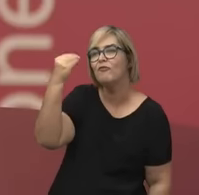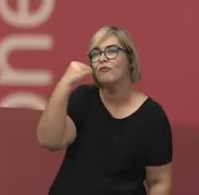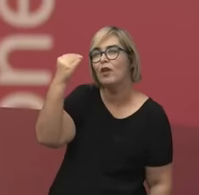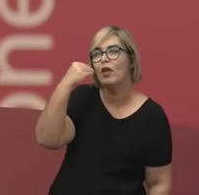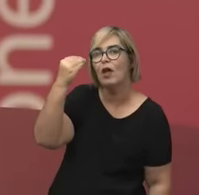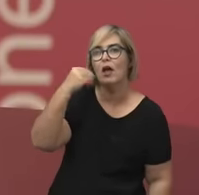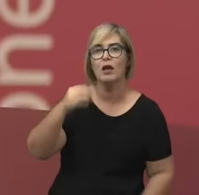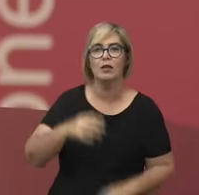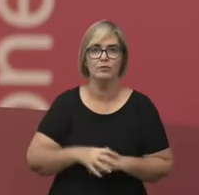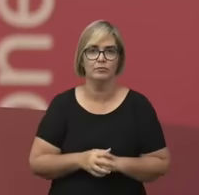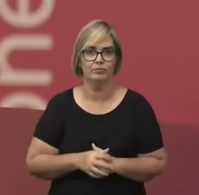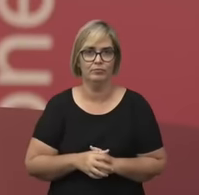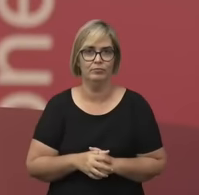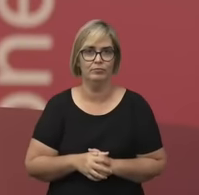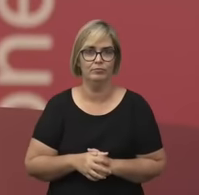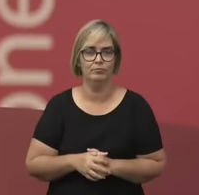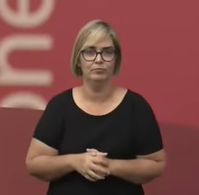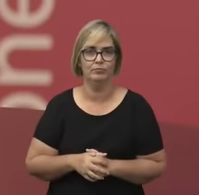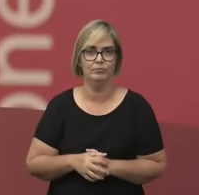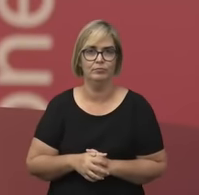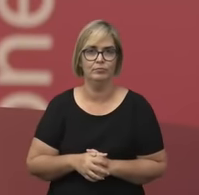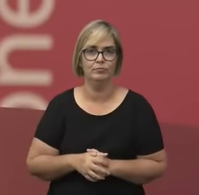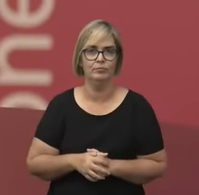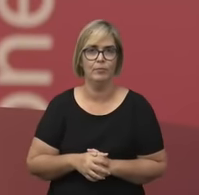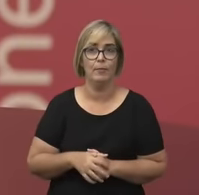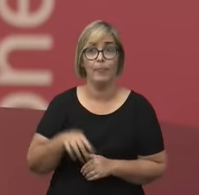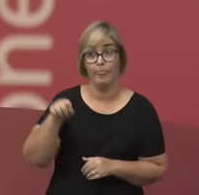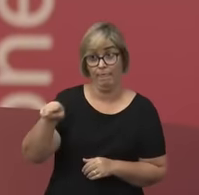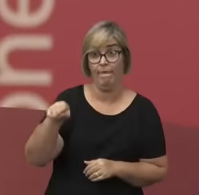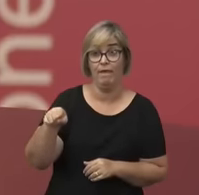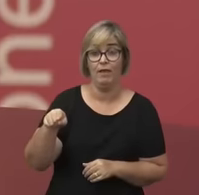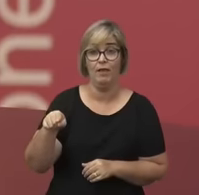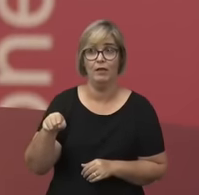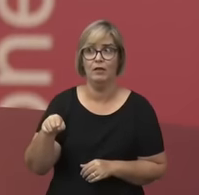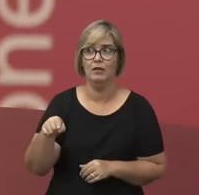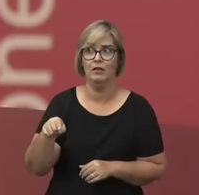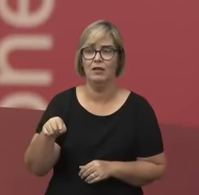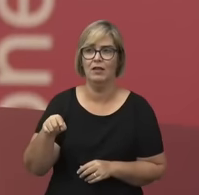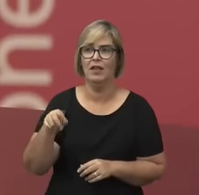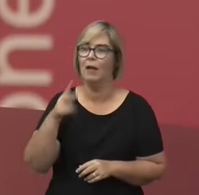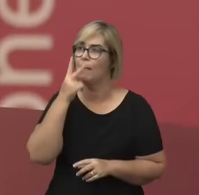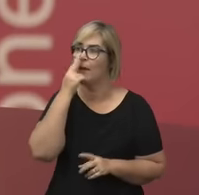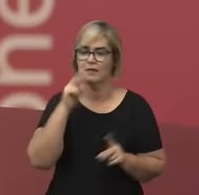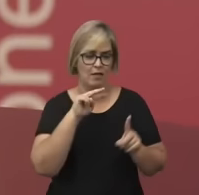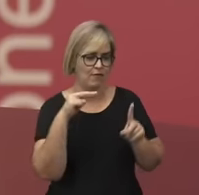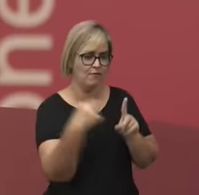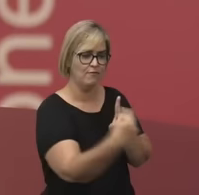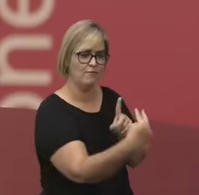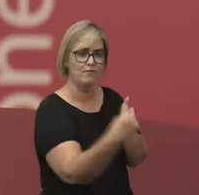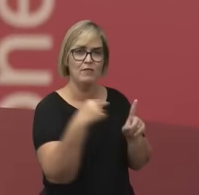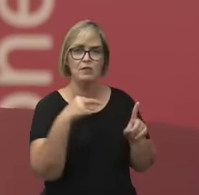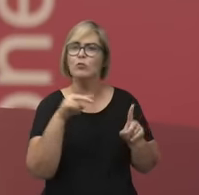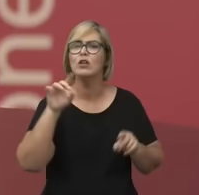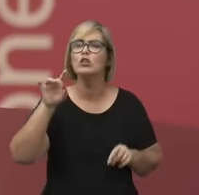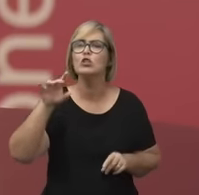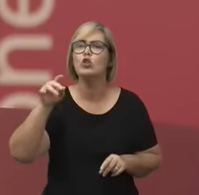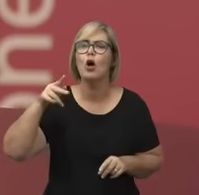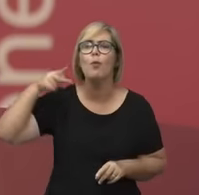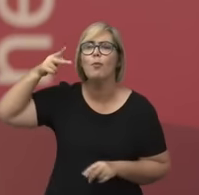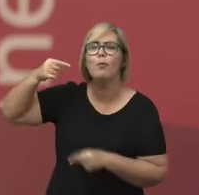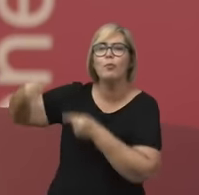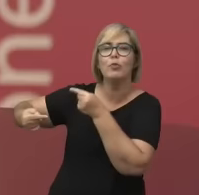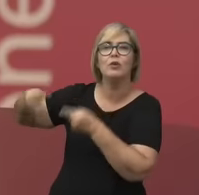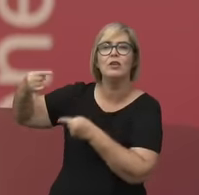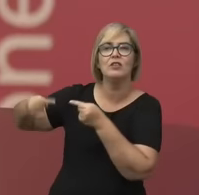o sufrágio é visto como uma questão que não é só uma questão política, é uma questão também existencial.